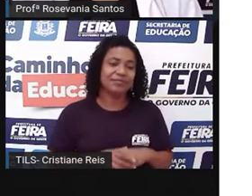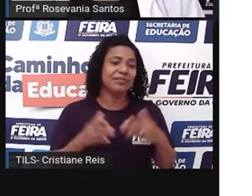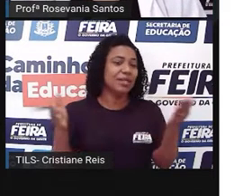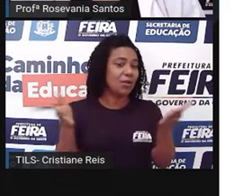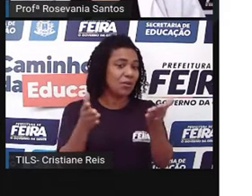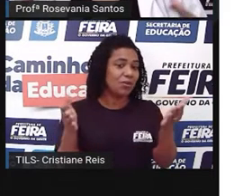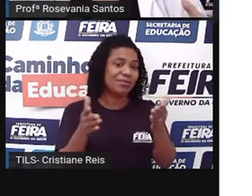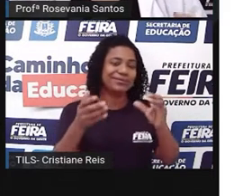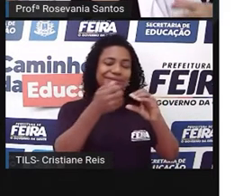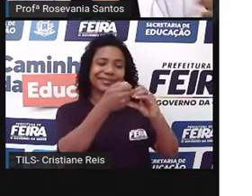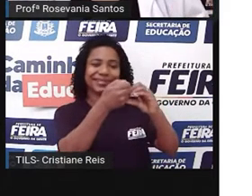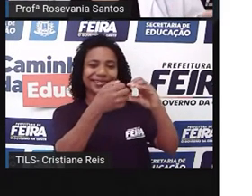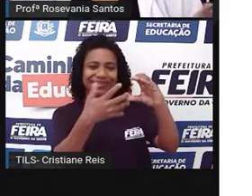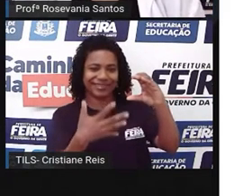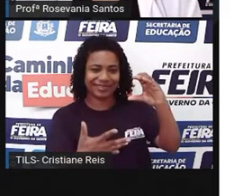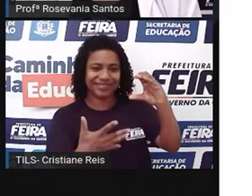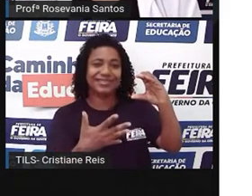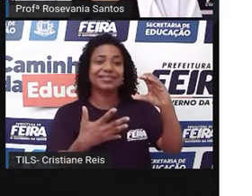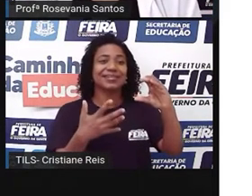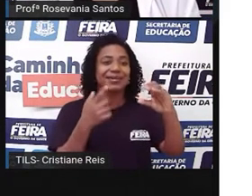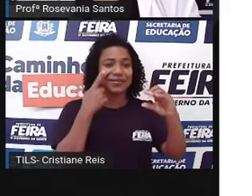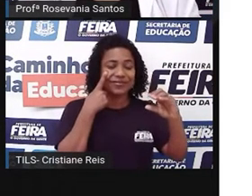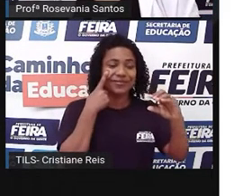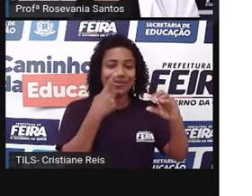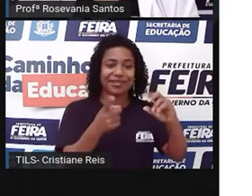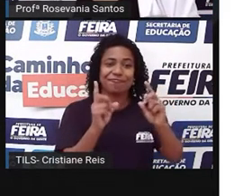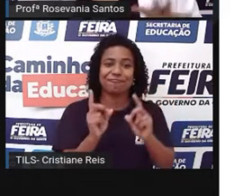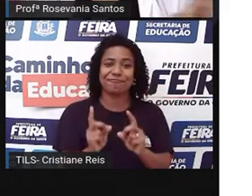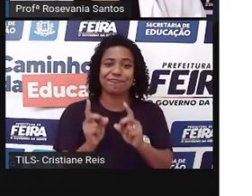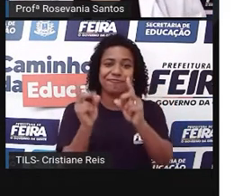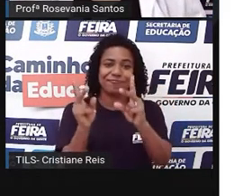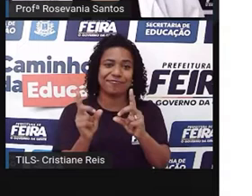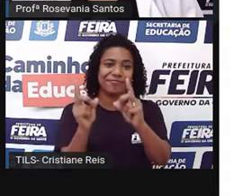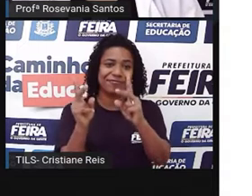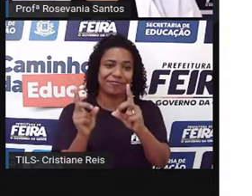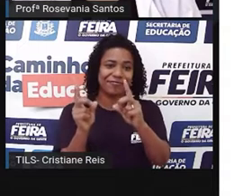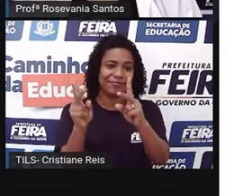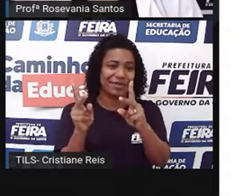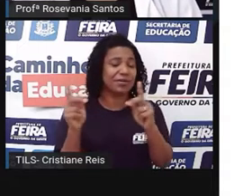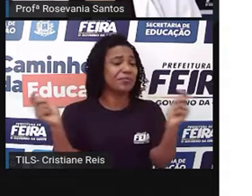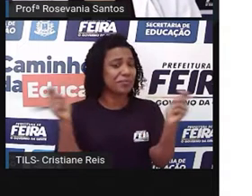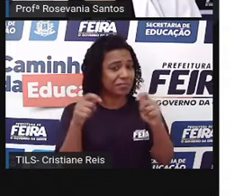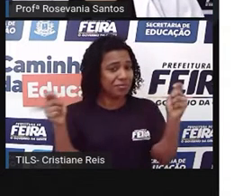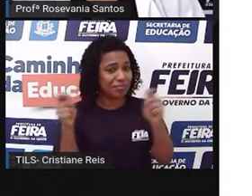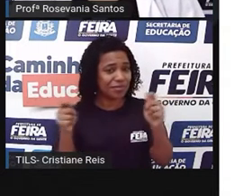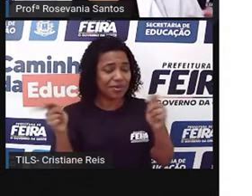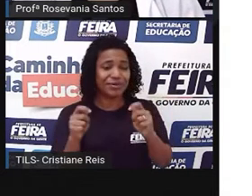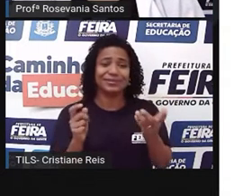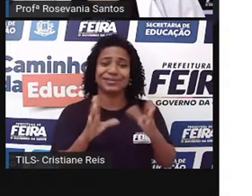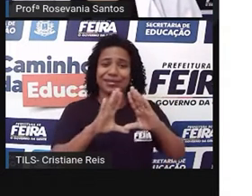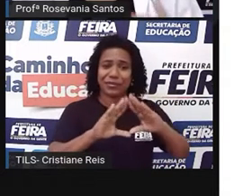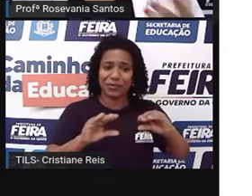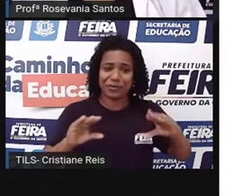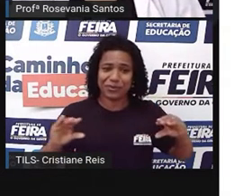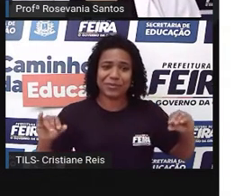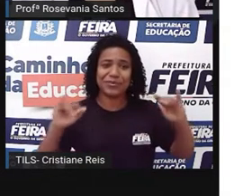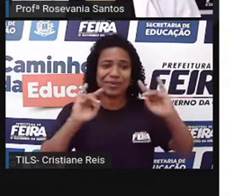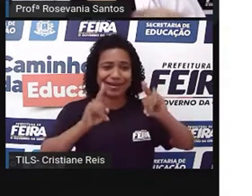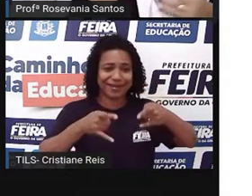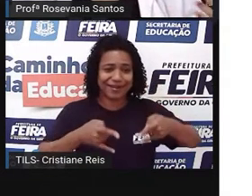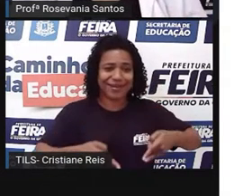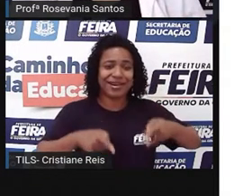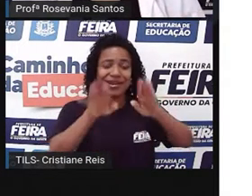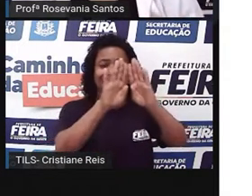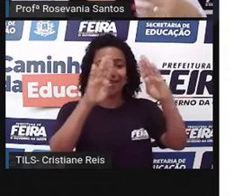aí de feiras que vendem até móveis, digamos assim, pra você montar em uma casa todinha lá, né, a cama, o guarda